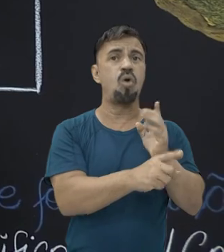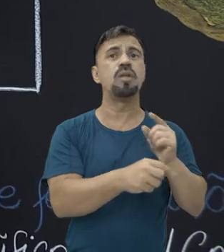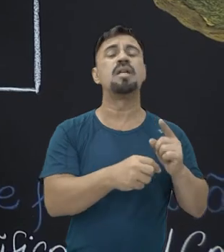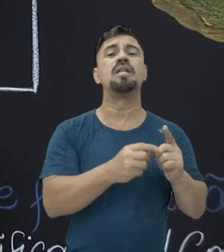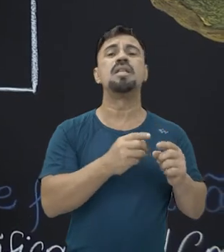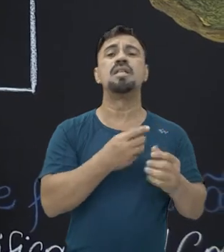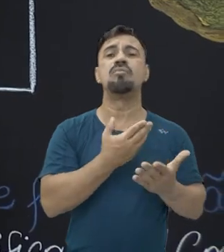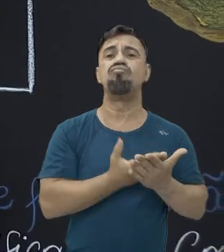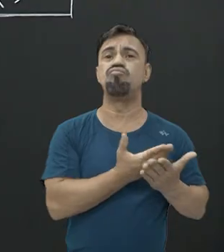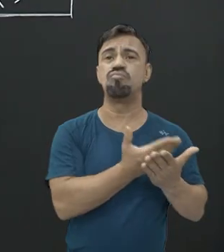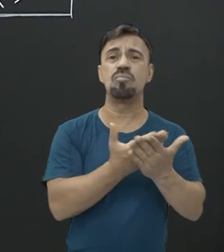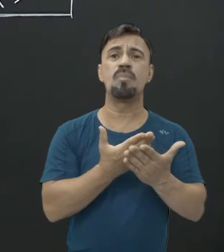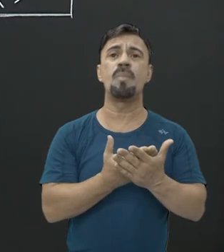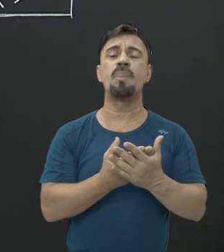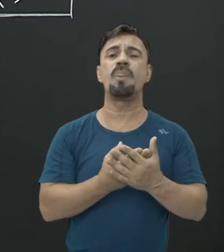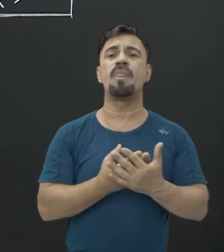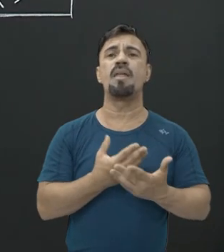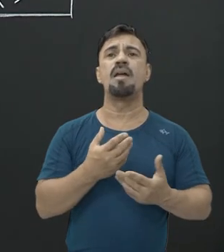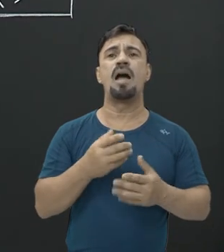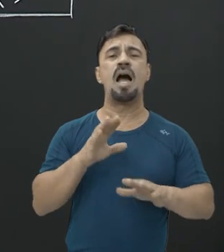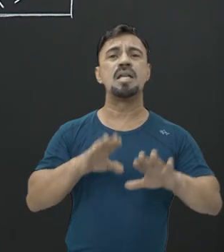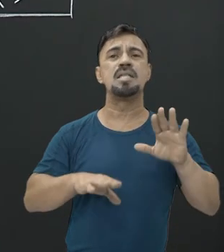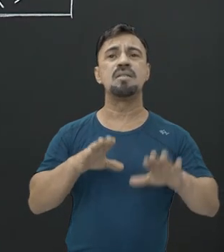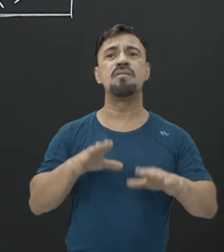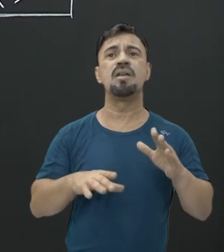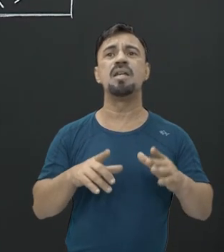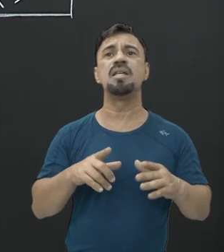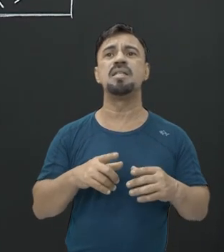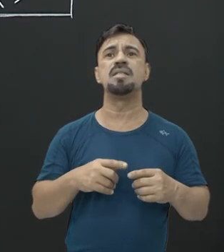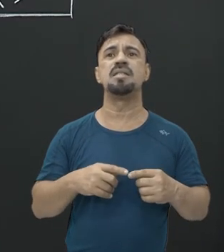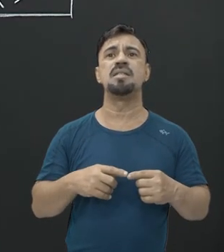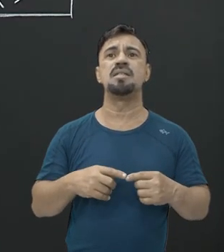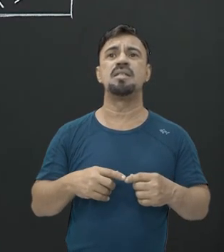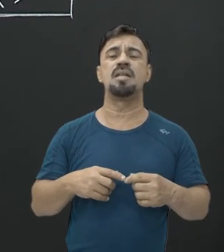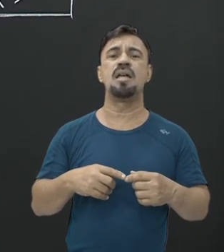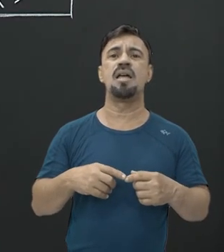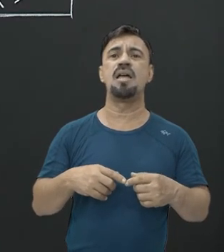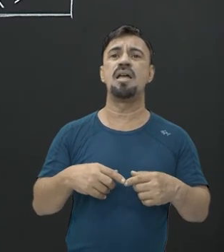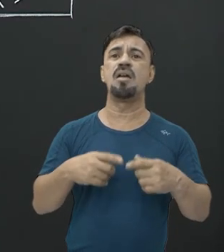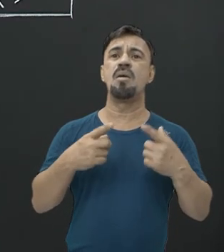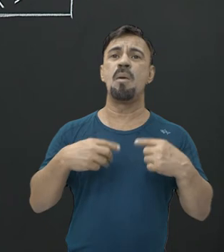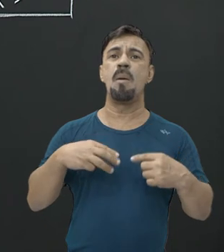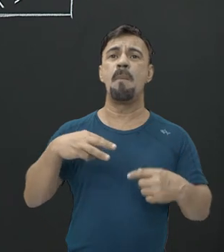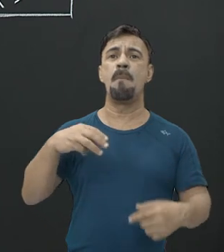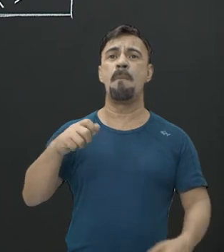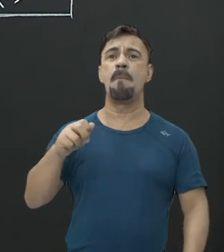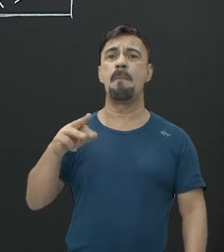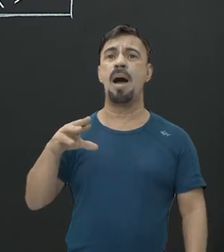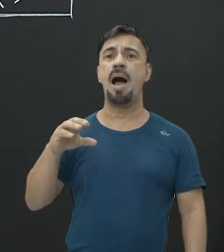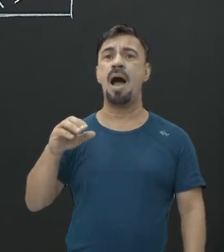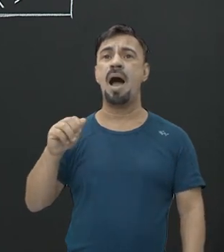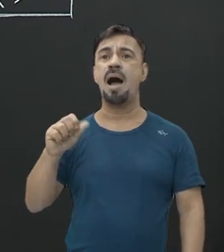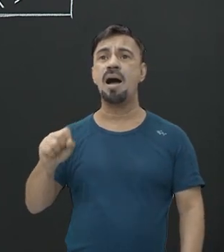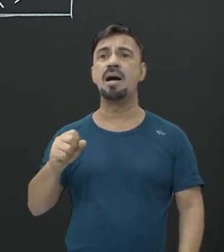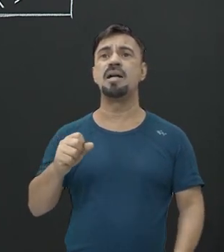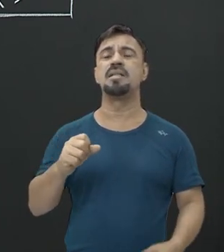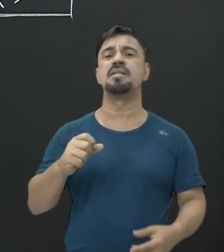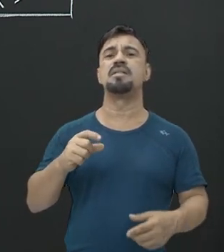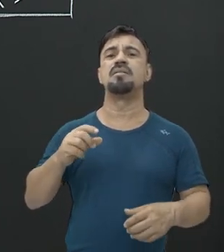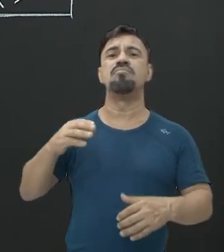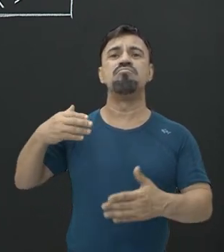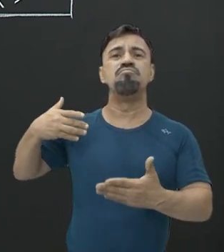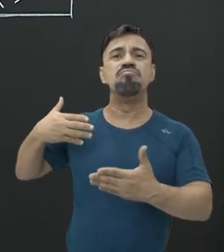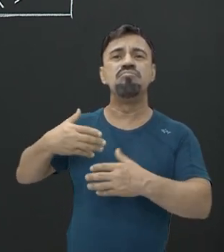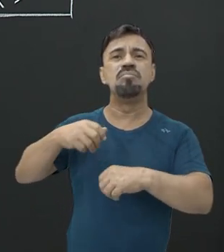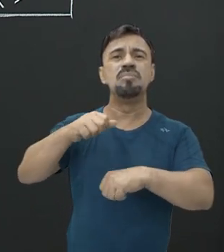mineralização. E, às vezes, eles são enquadrados nesse último item aqui. Como marcas fósseis. Um vestígio, uma pegada,